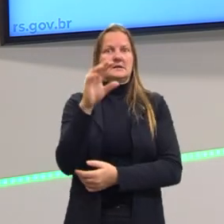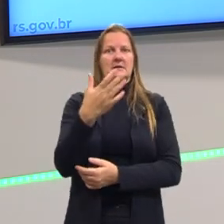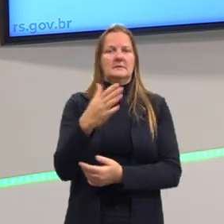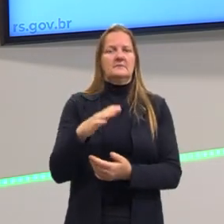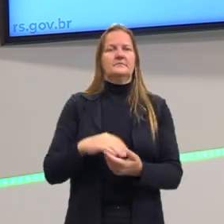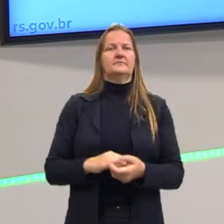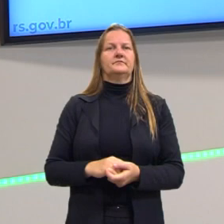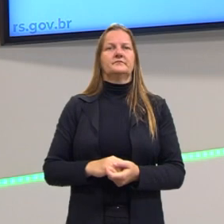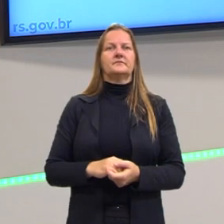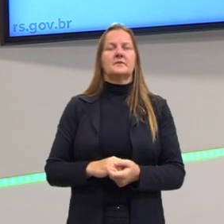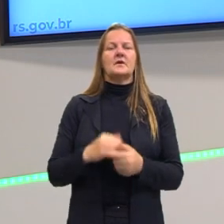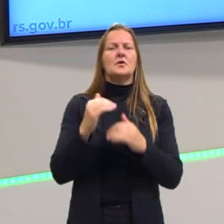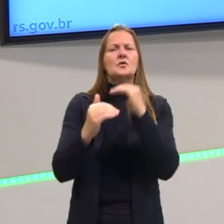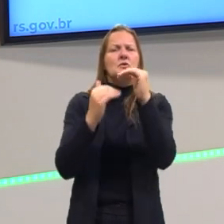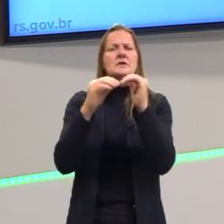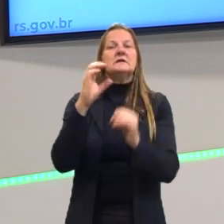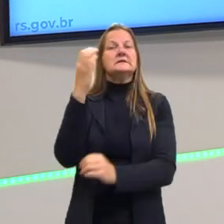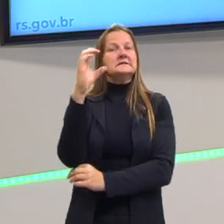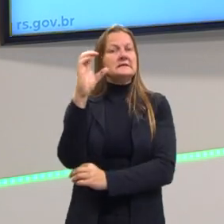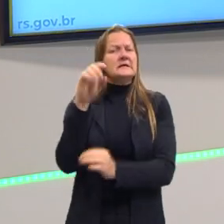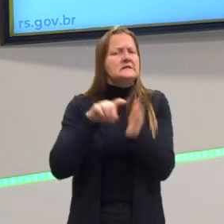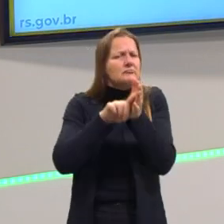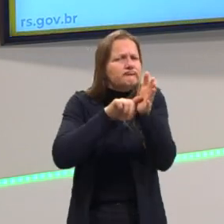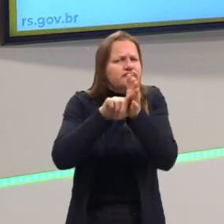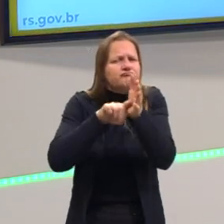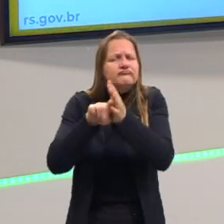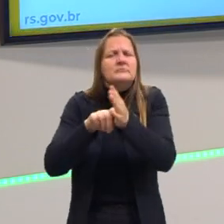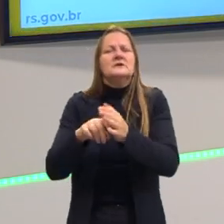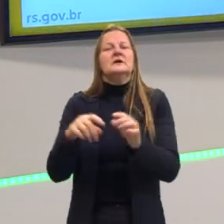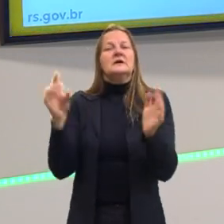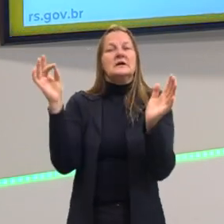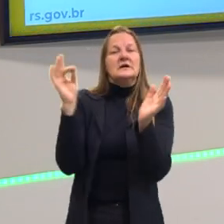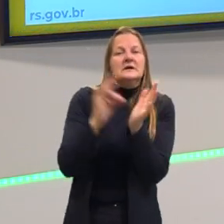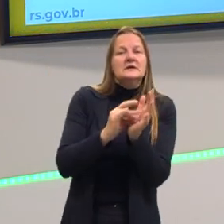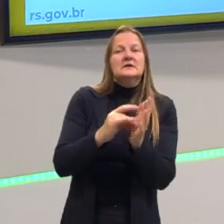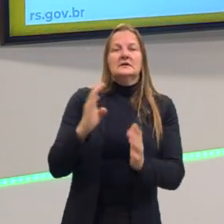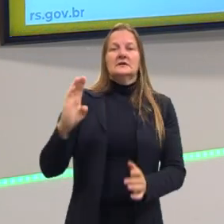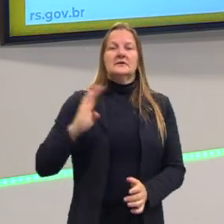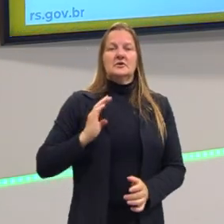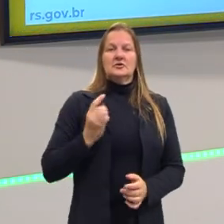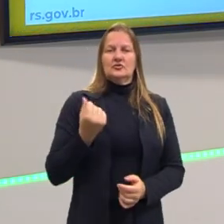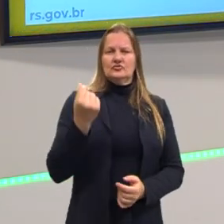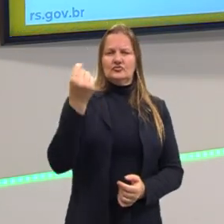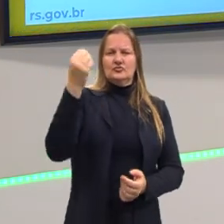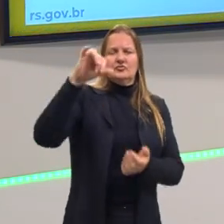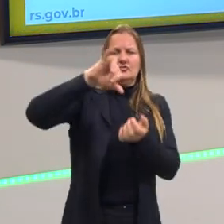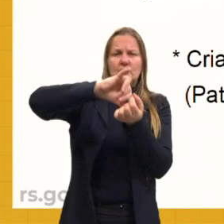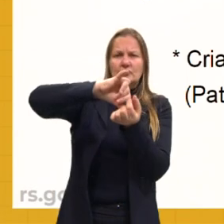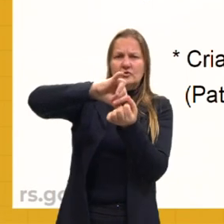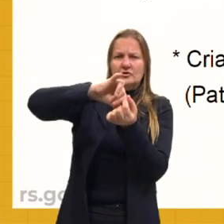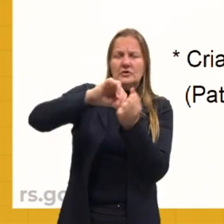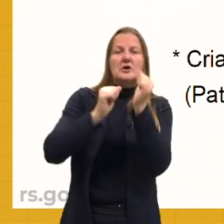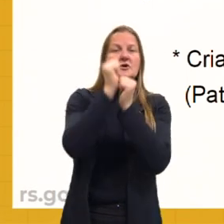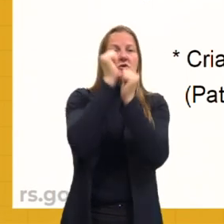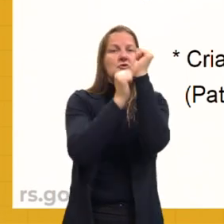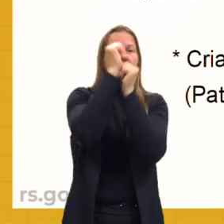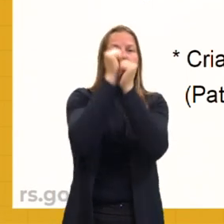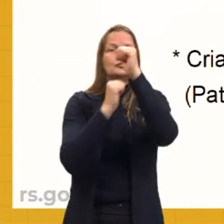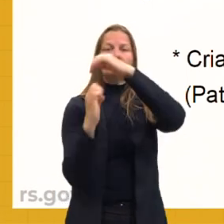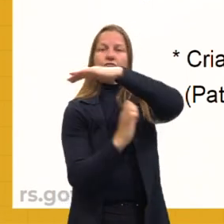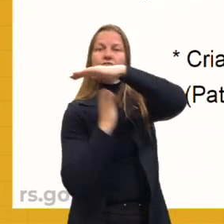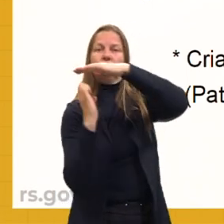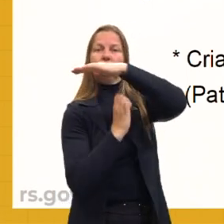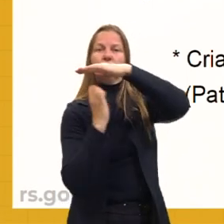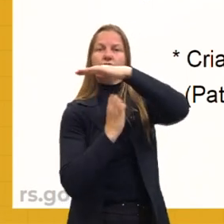desenvolvimento da ciência, a consolidação do capitalismo industrial no Brasil vem muito através do capital do